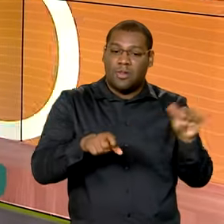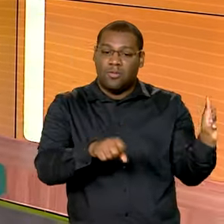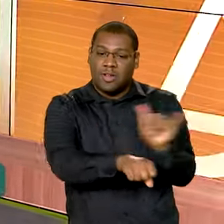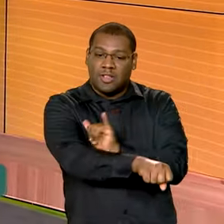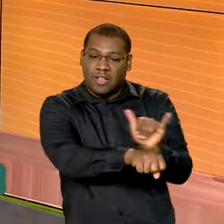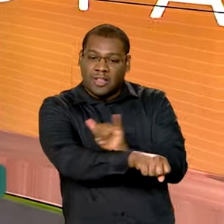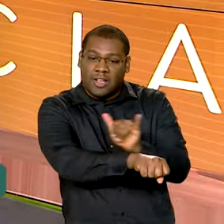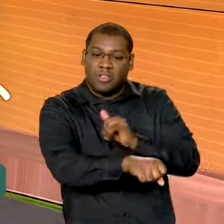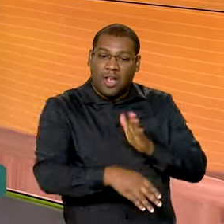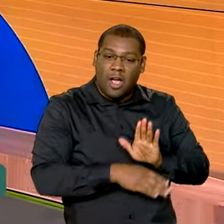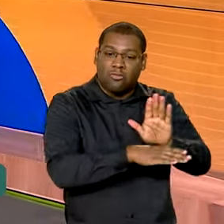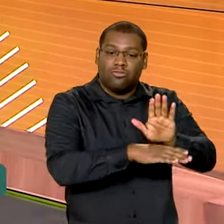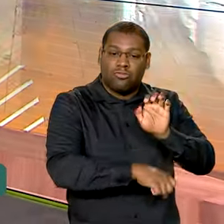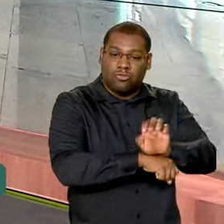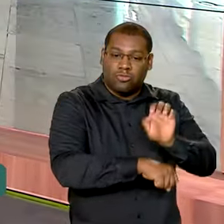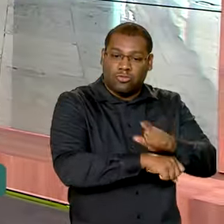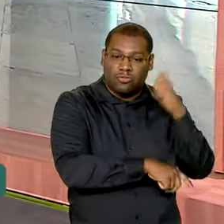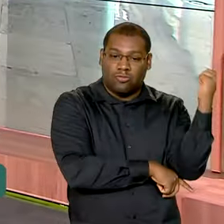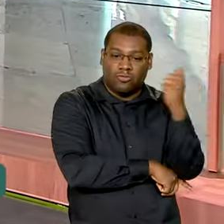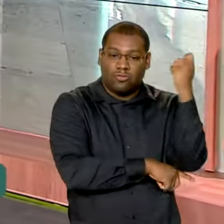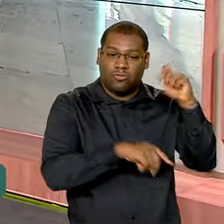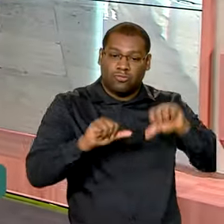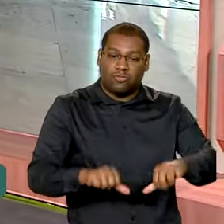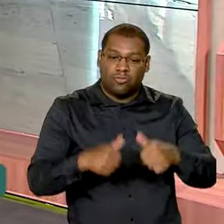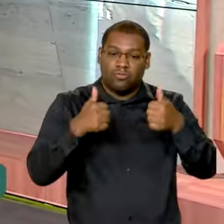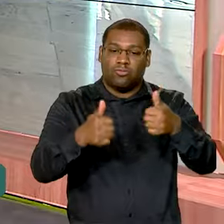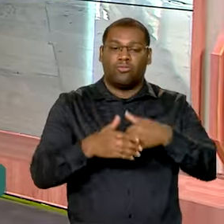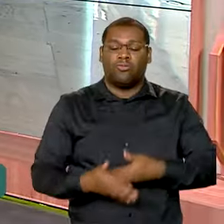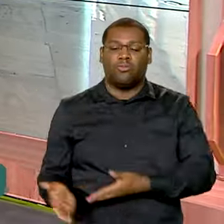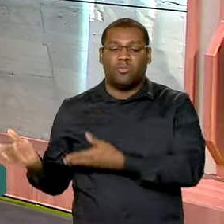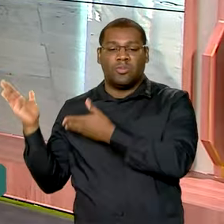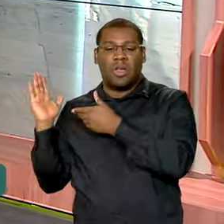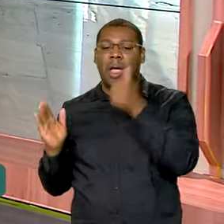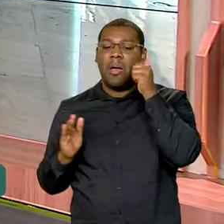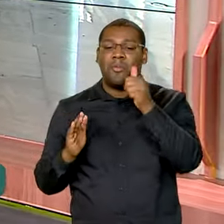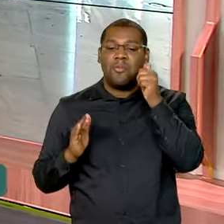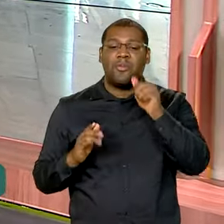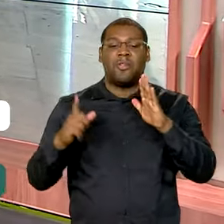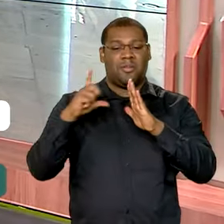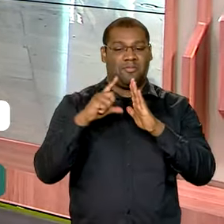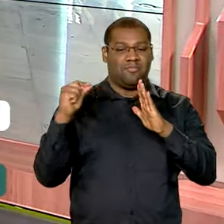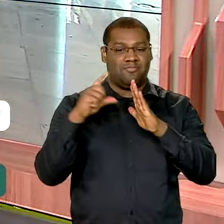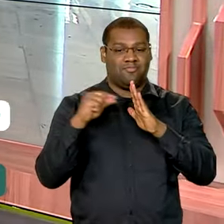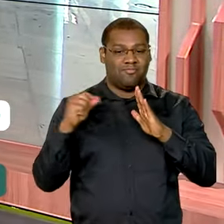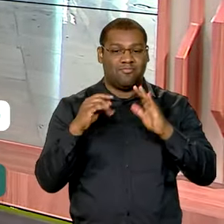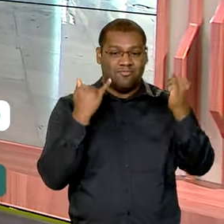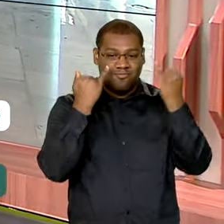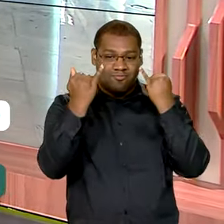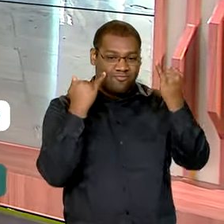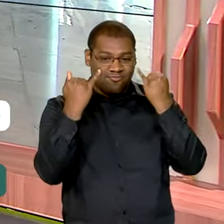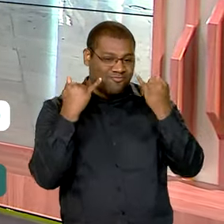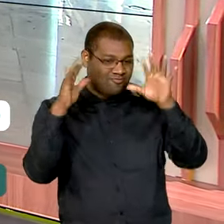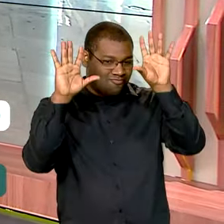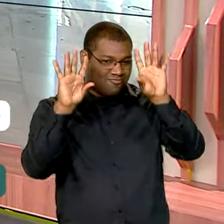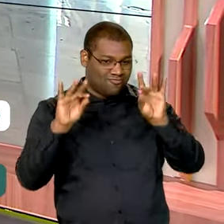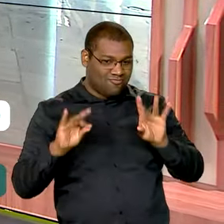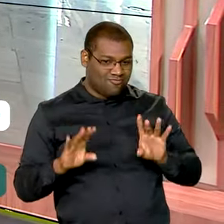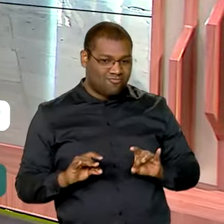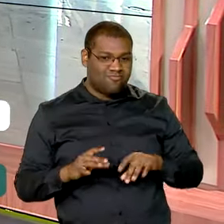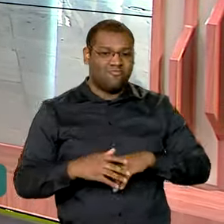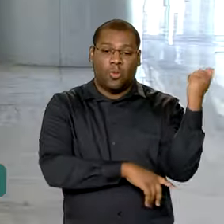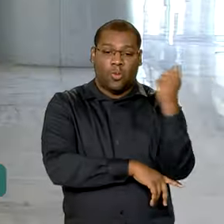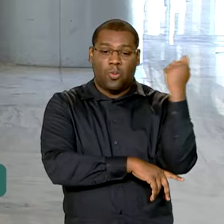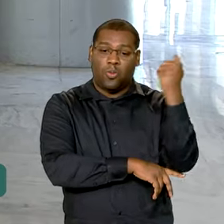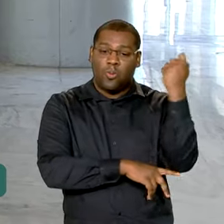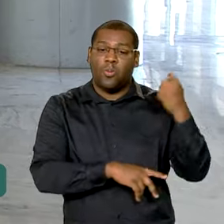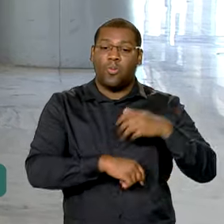Vamos falar com a repórter Jéssica Gonçalves, que está lá no Palácio do Planalto, traz as informações para a gente. Bom dia, Jéssica. Oi,